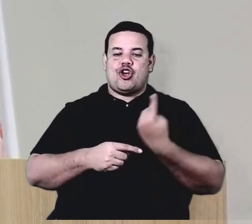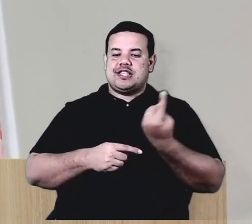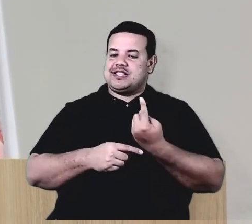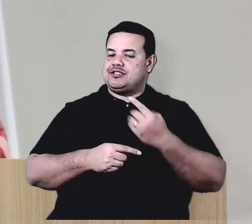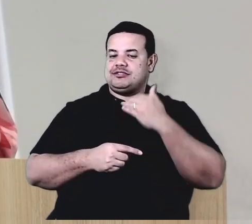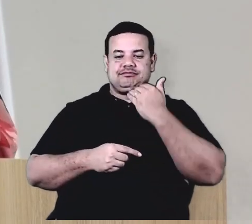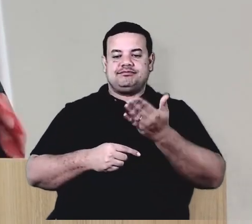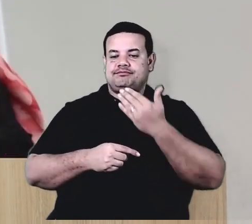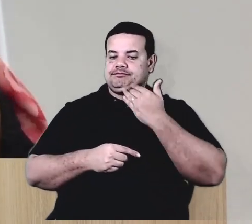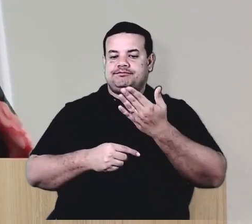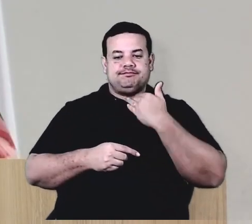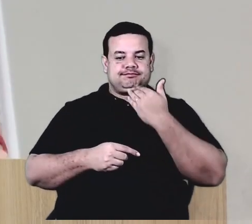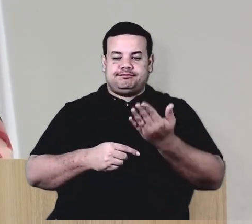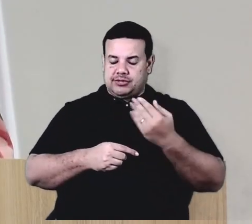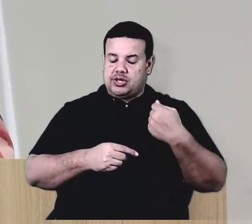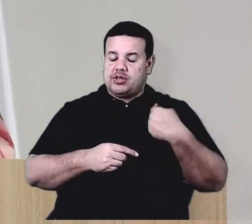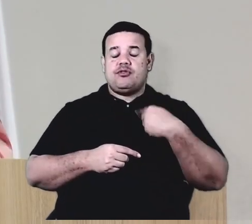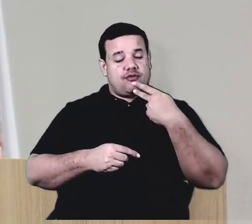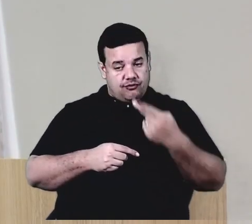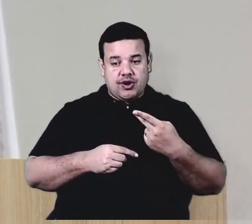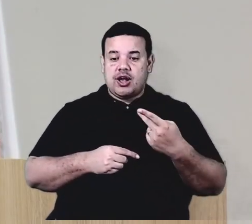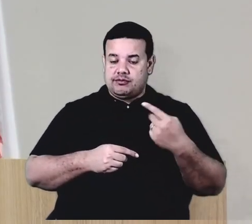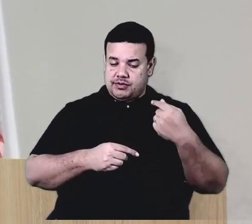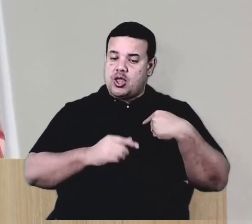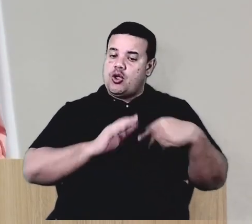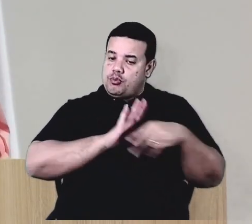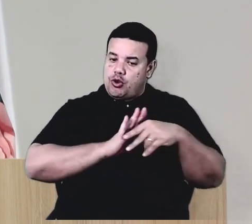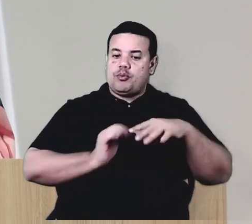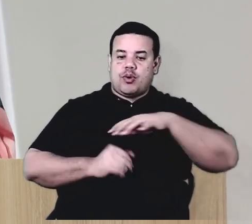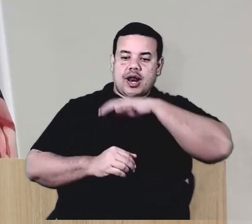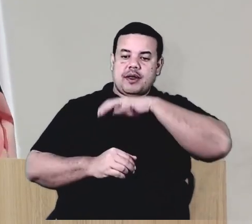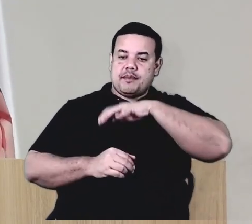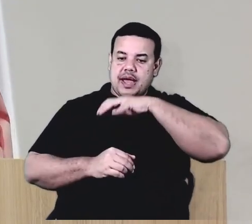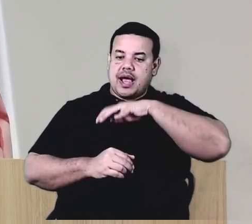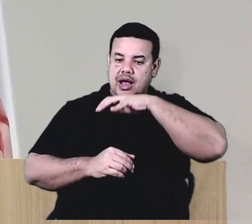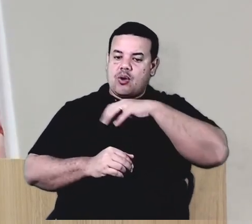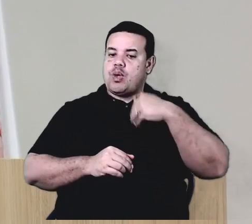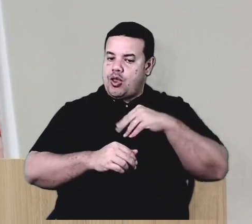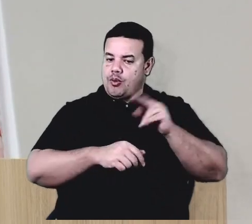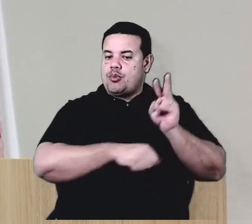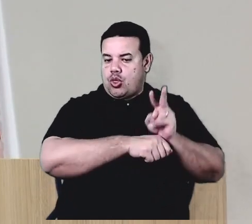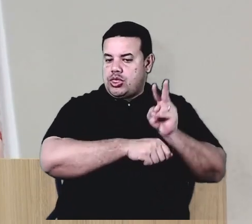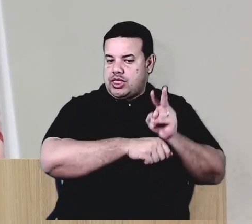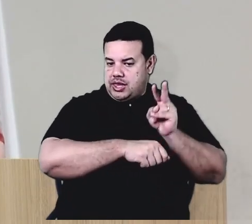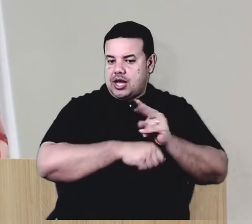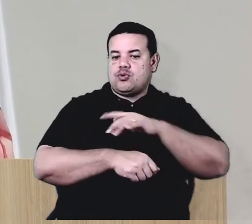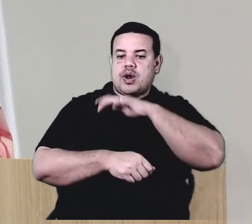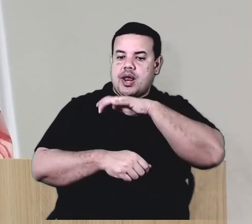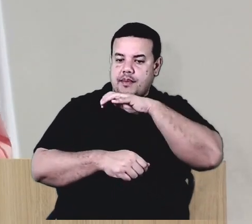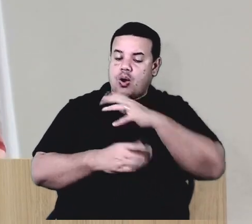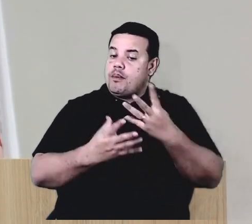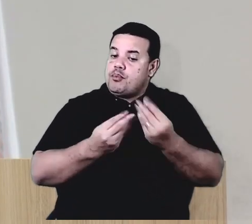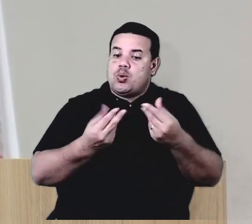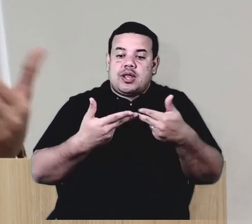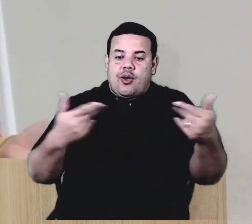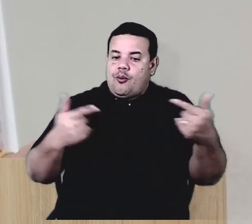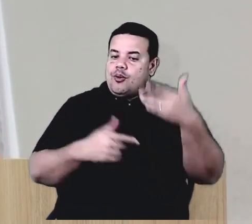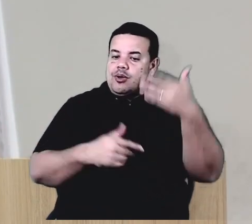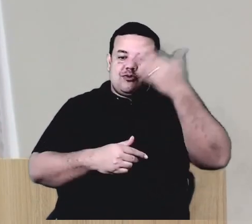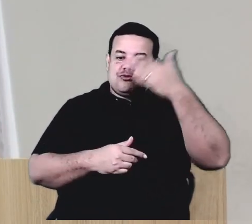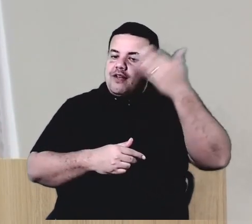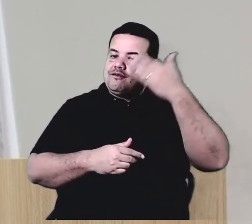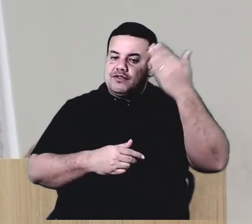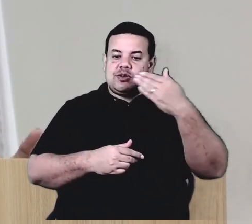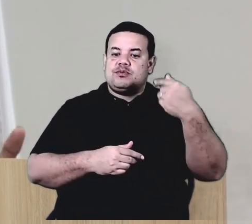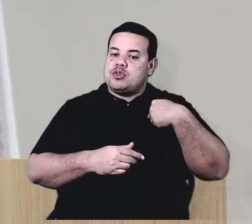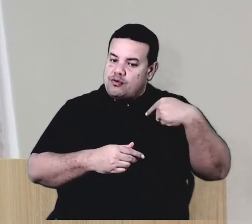Eu vou falar por mim, eu sou da causa animal, sou protetora de animais e muitas coisas não eram vistas. E quando eu levei